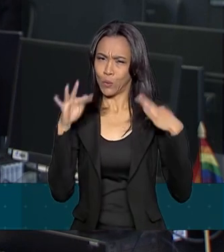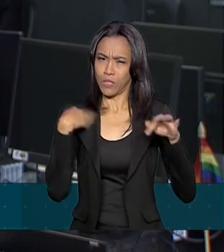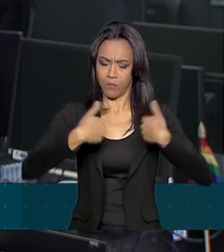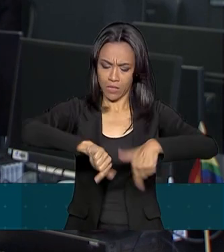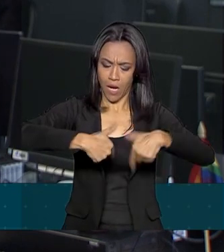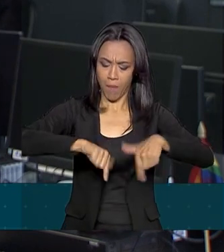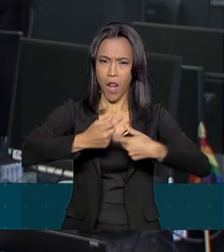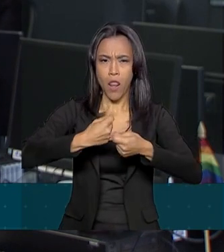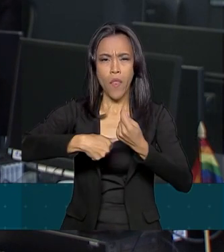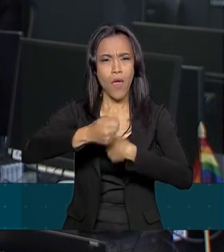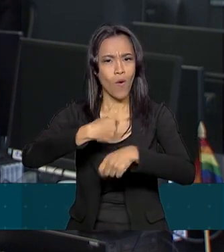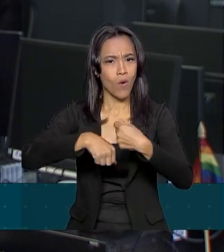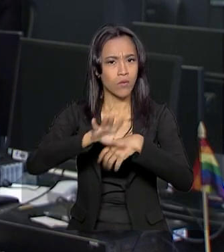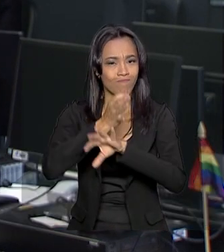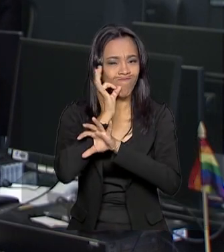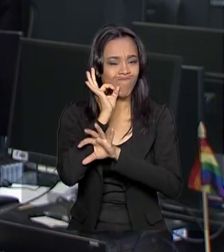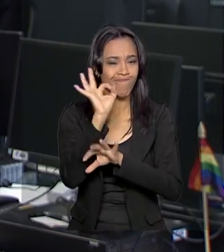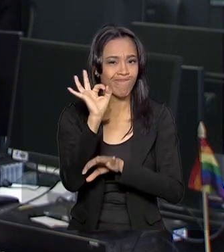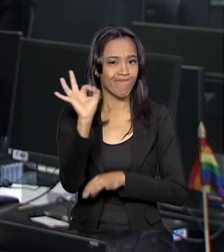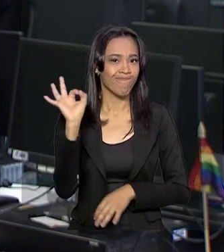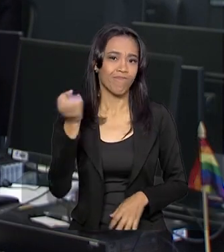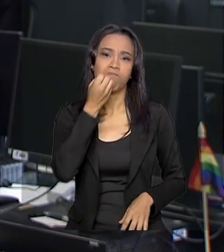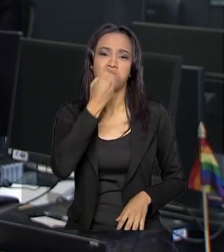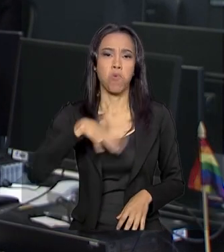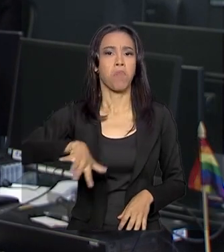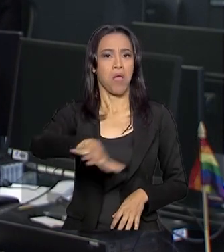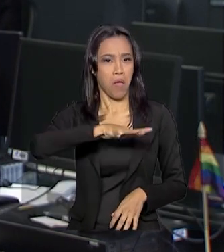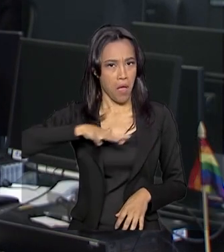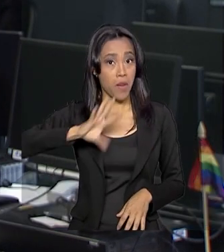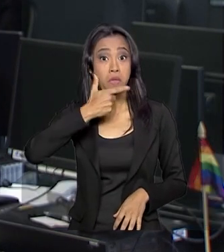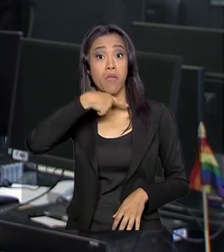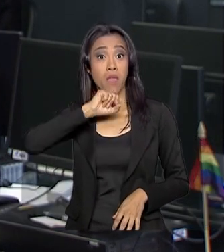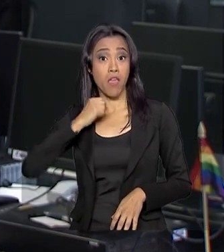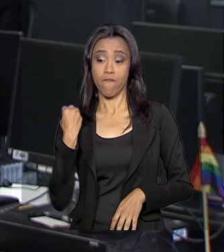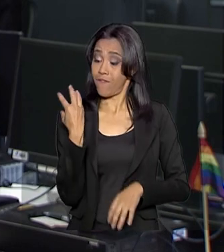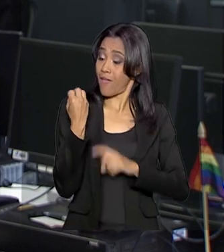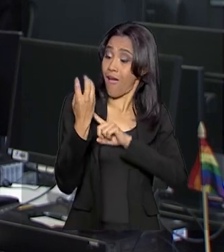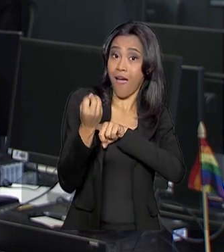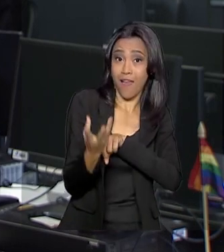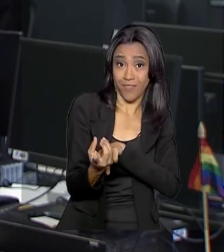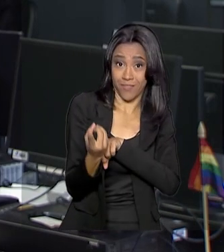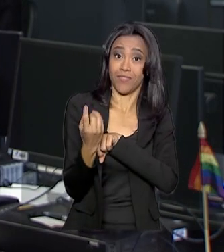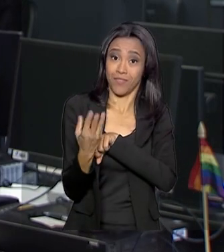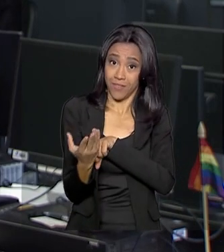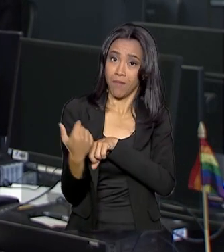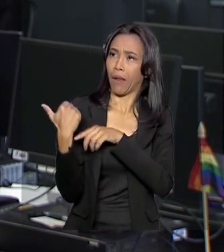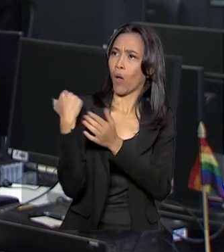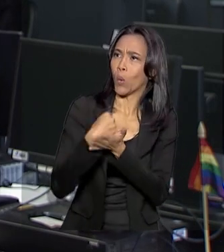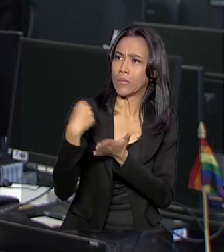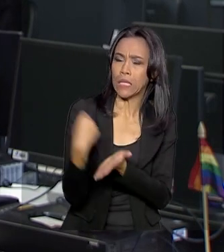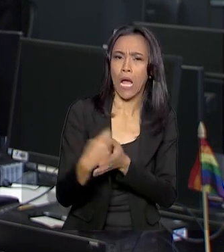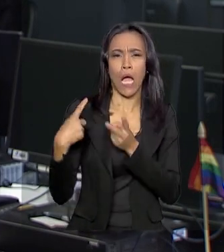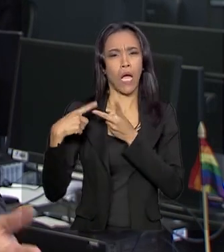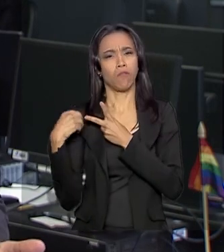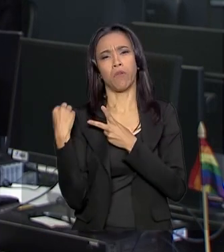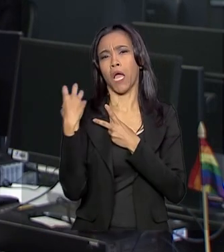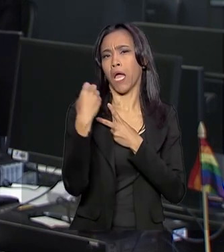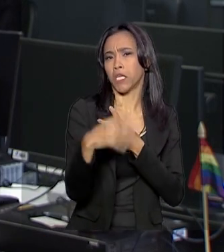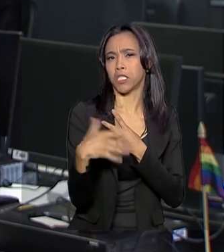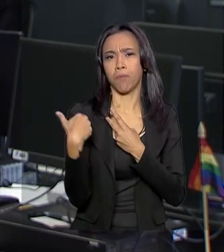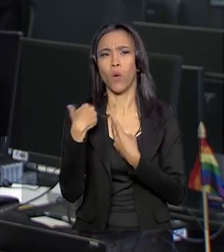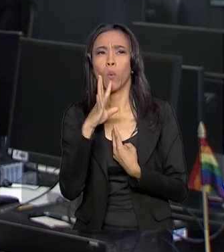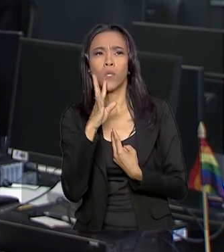excelente negócio para o setor. Quem viaja para participar de convenções, fechar contratos ou para conhecer